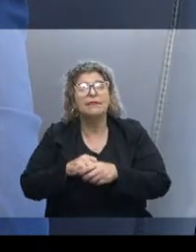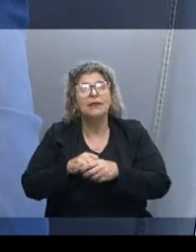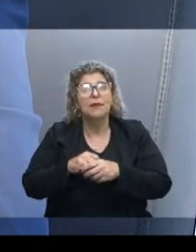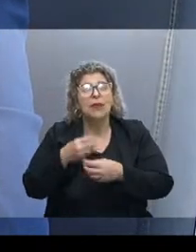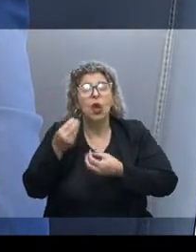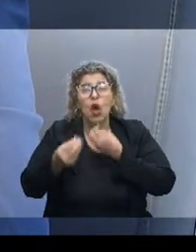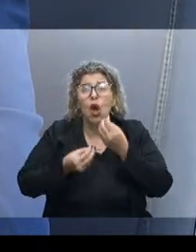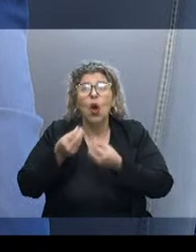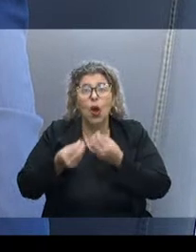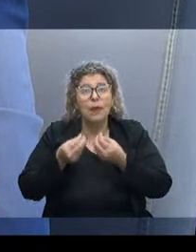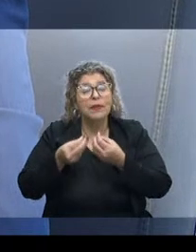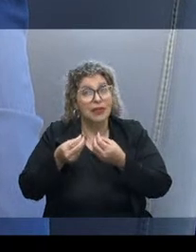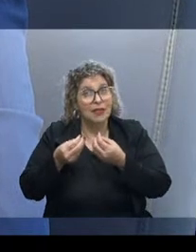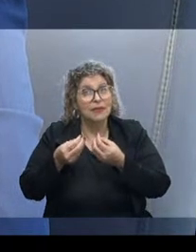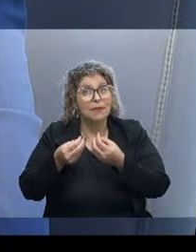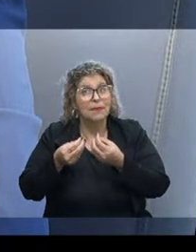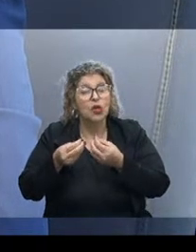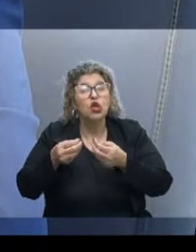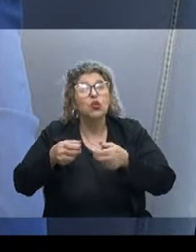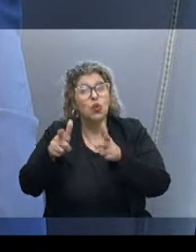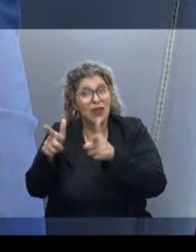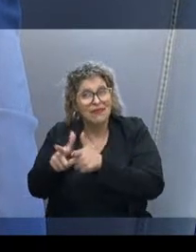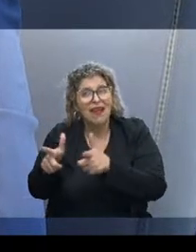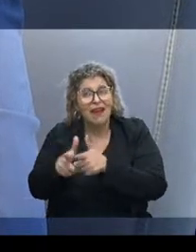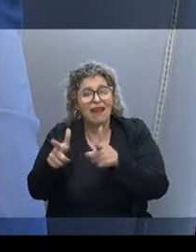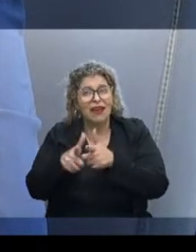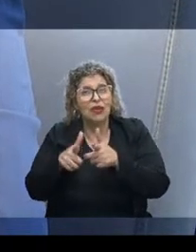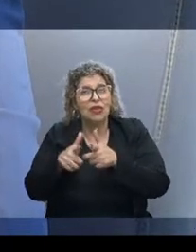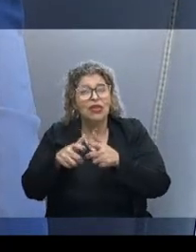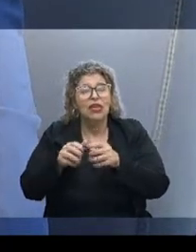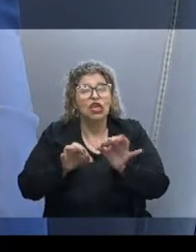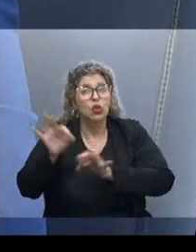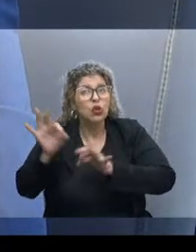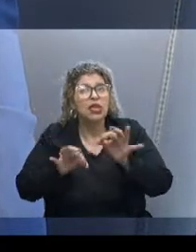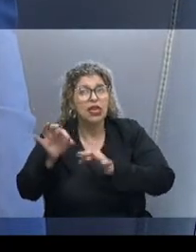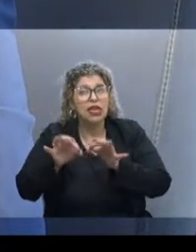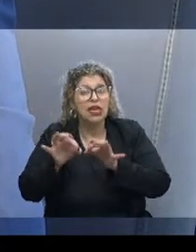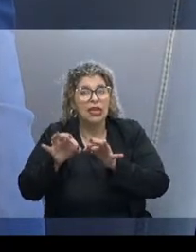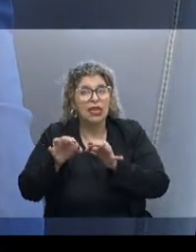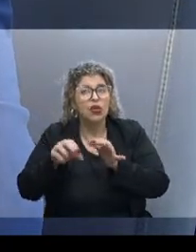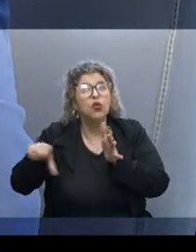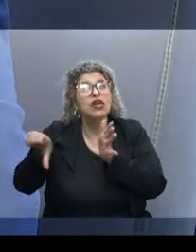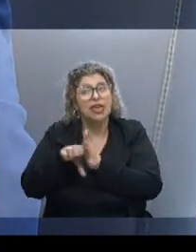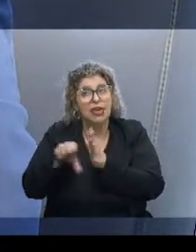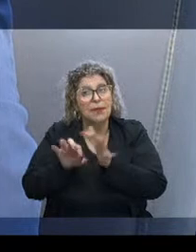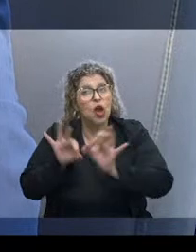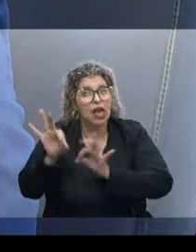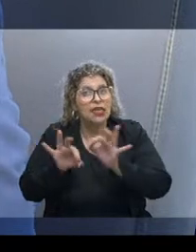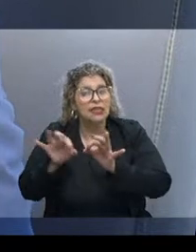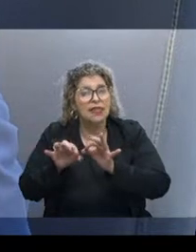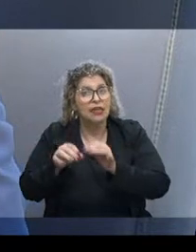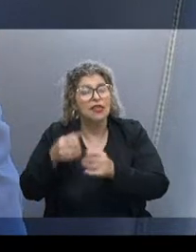cooptação dessas pessoas pelo crime organizado. Então, sim, é fundamental, presidente, que a gente haja, que a Assembleia